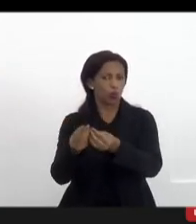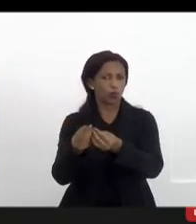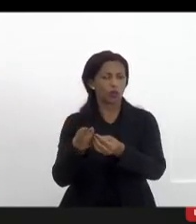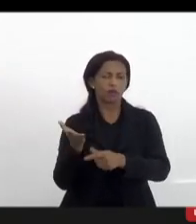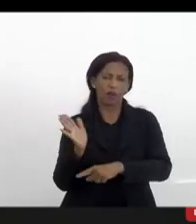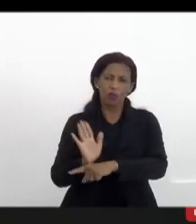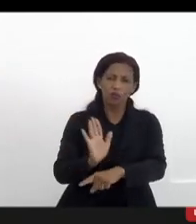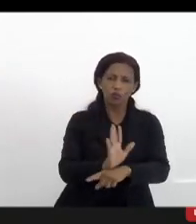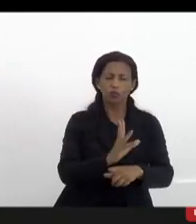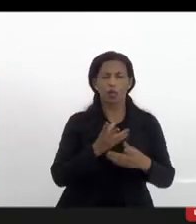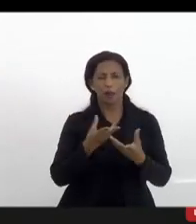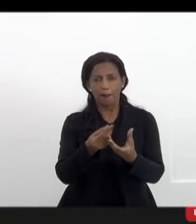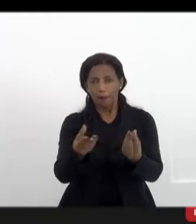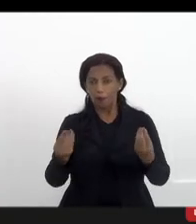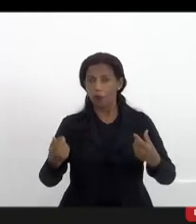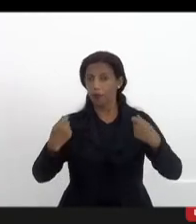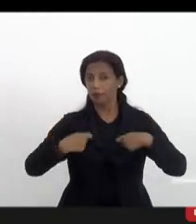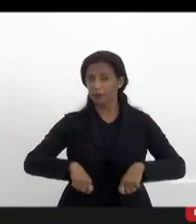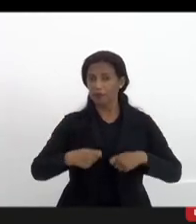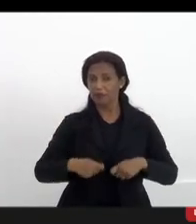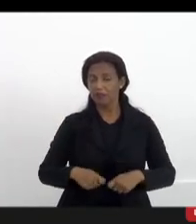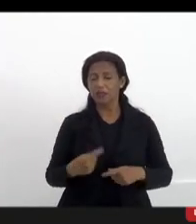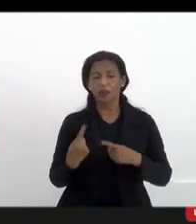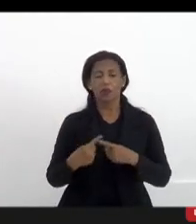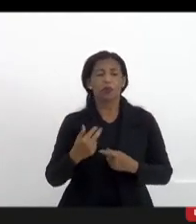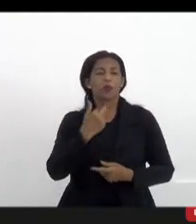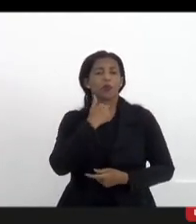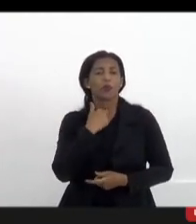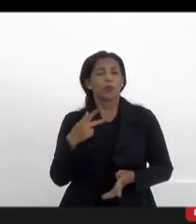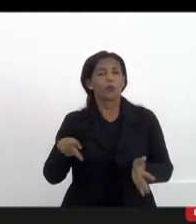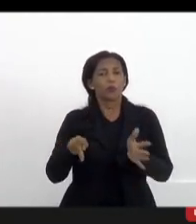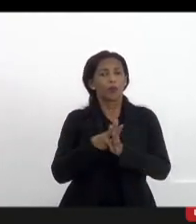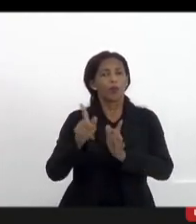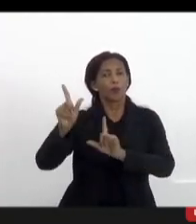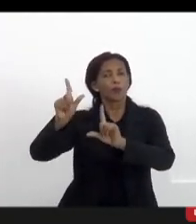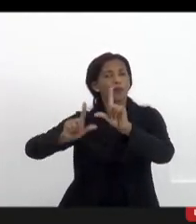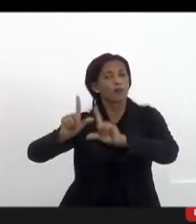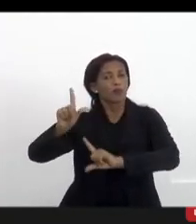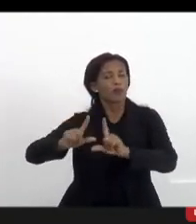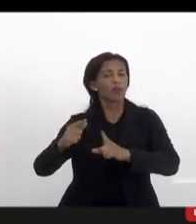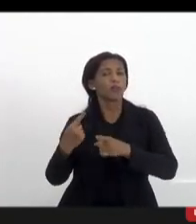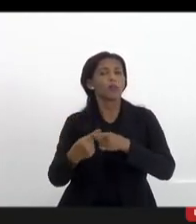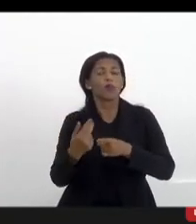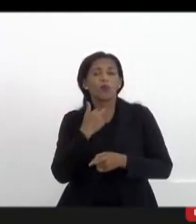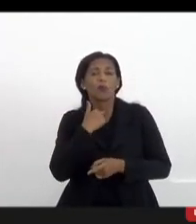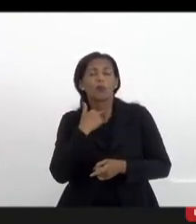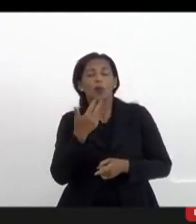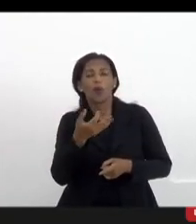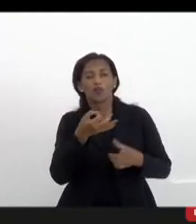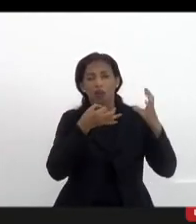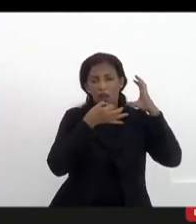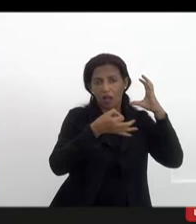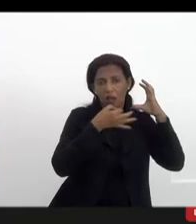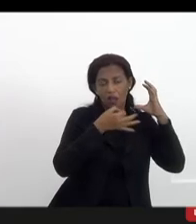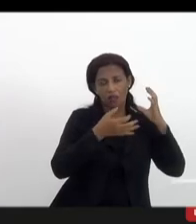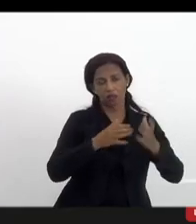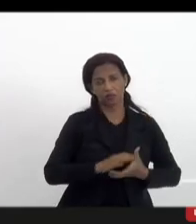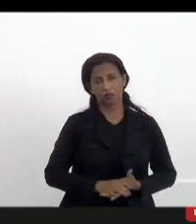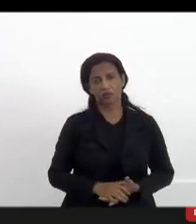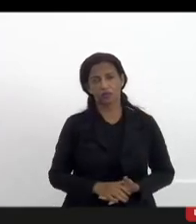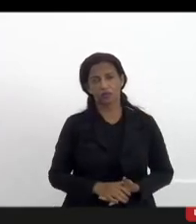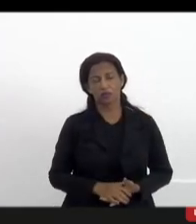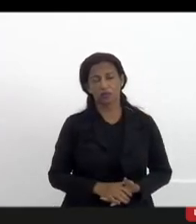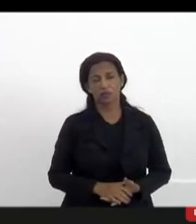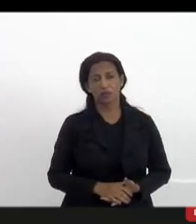beneficiar muitos então a gente precisa também porque a gente não pode ter a nossa TV porque a gente não pode ter a nossa rádio então